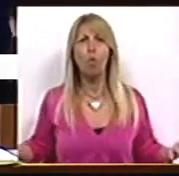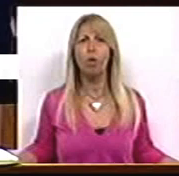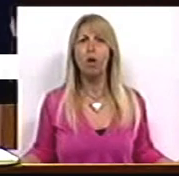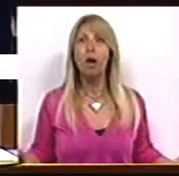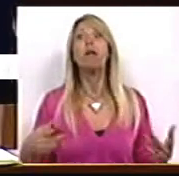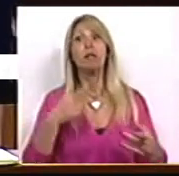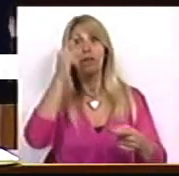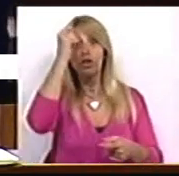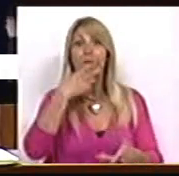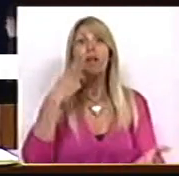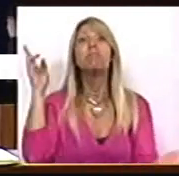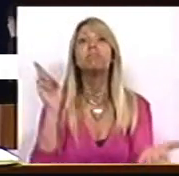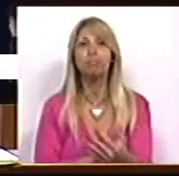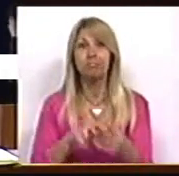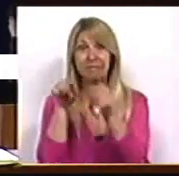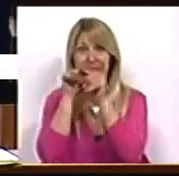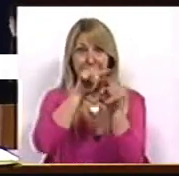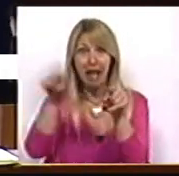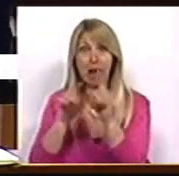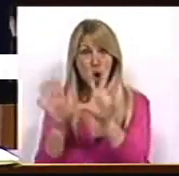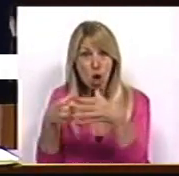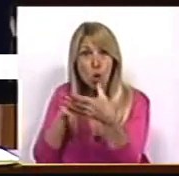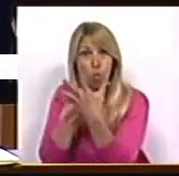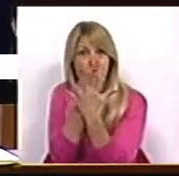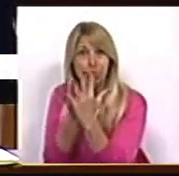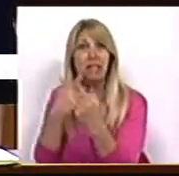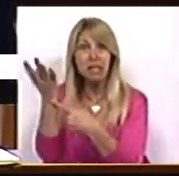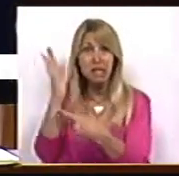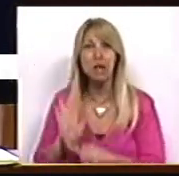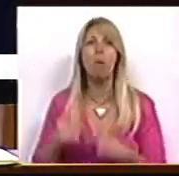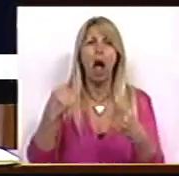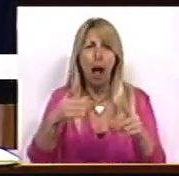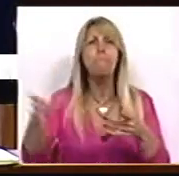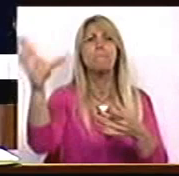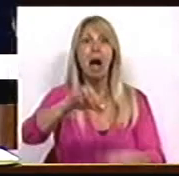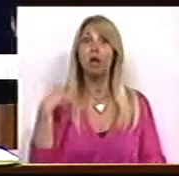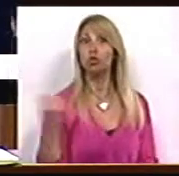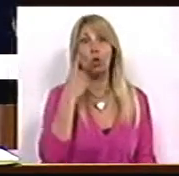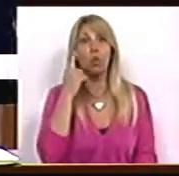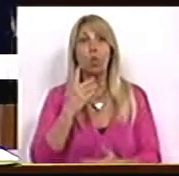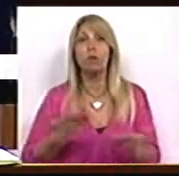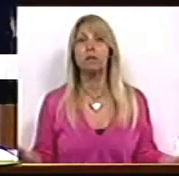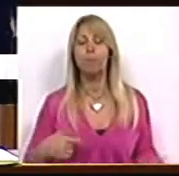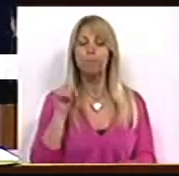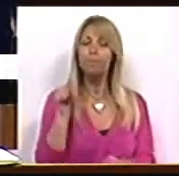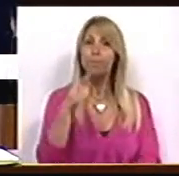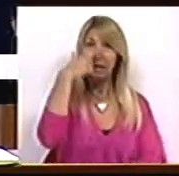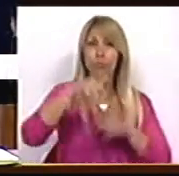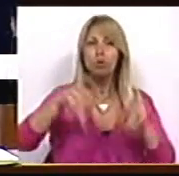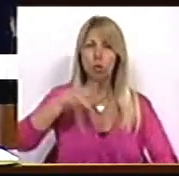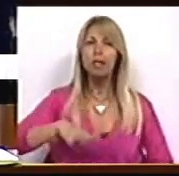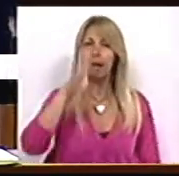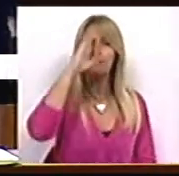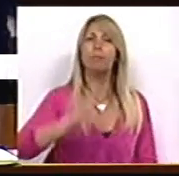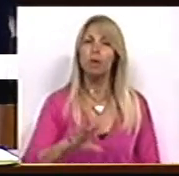como estas pessoas, há muitas mais, todos e todas as conhecemos. O que estas pessoas querem saber, Sr. Ministro,